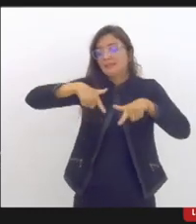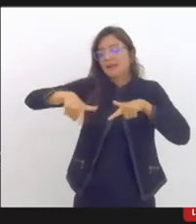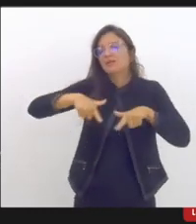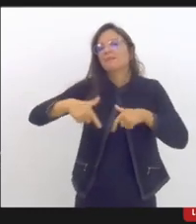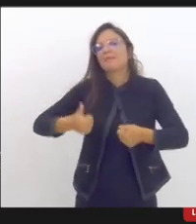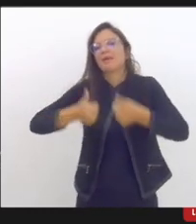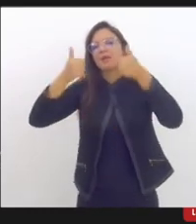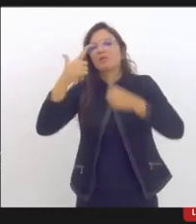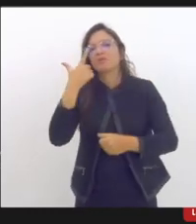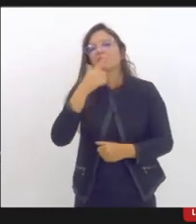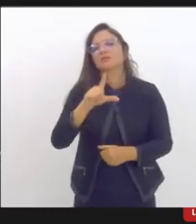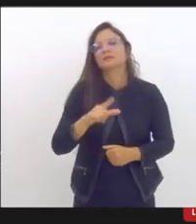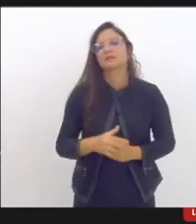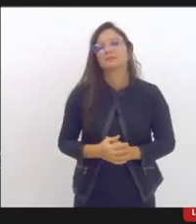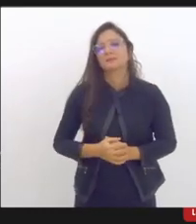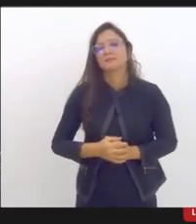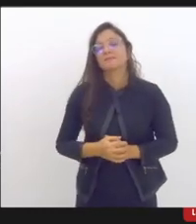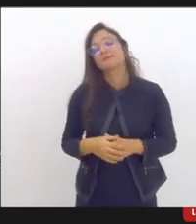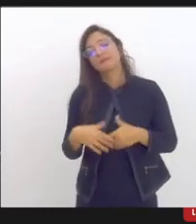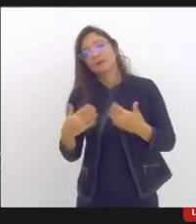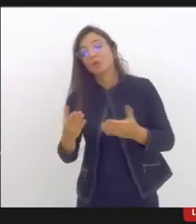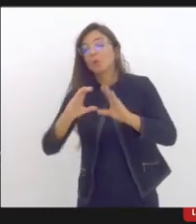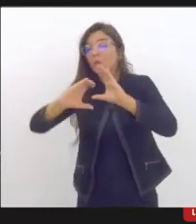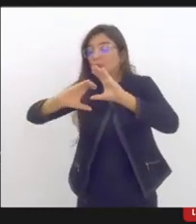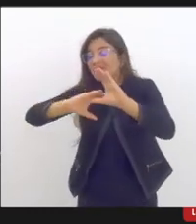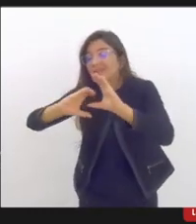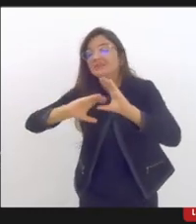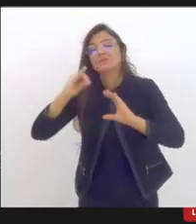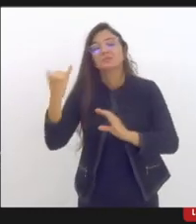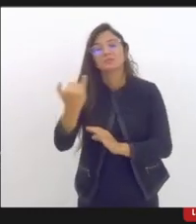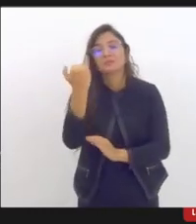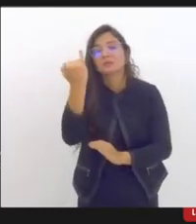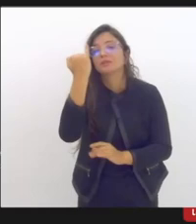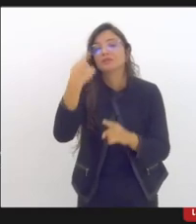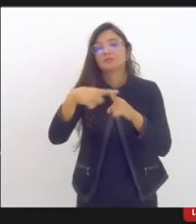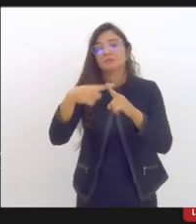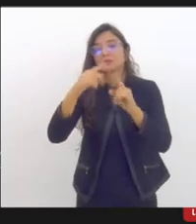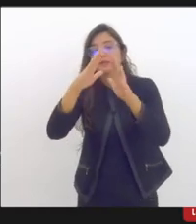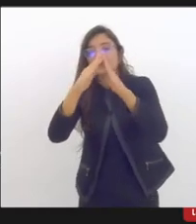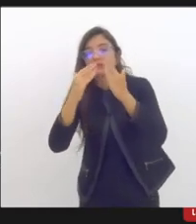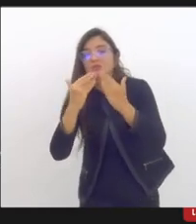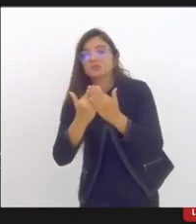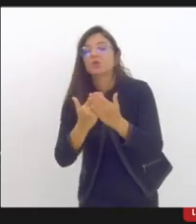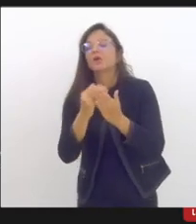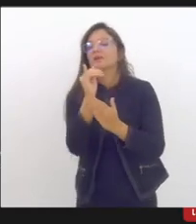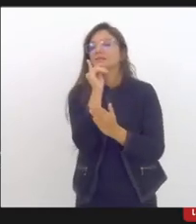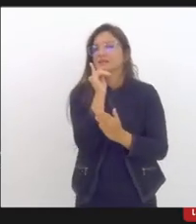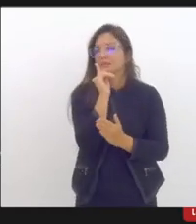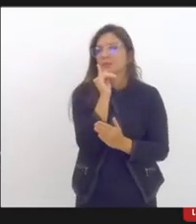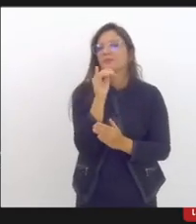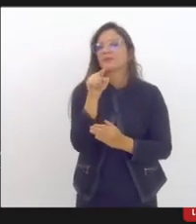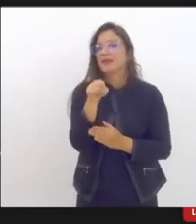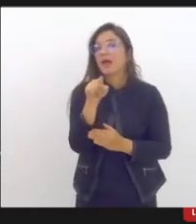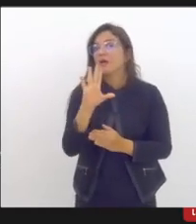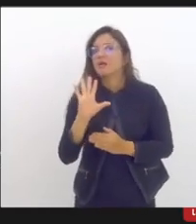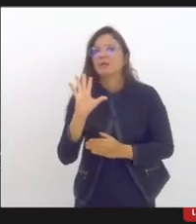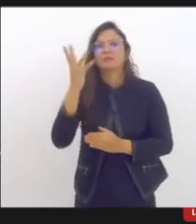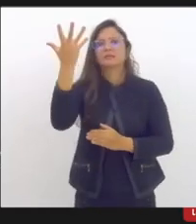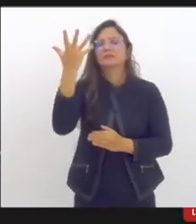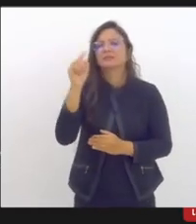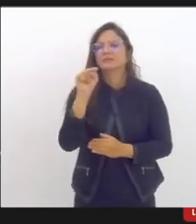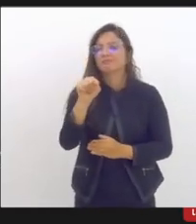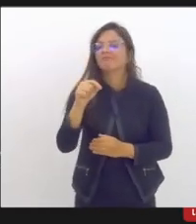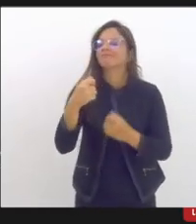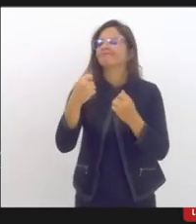Então, a partir desse fluxo de comunicação, as escolas podem também comunicar situações que necessitem